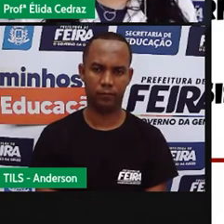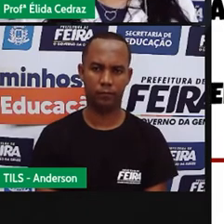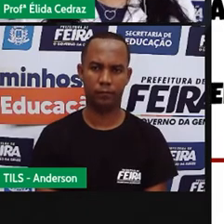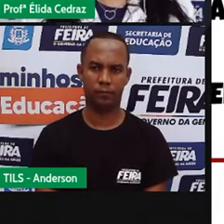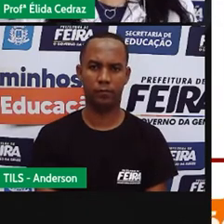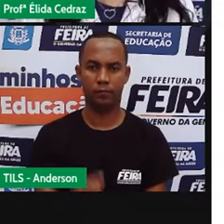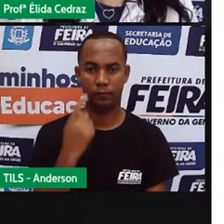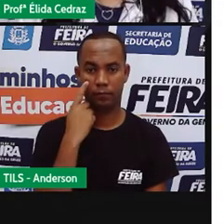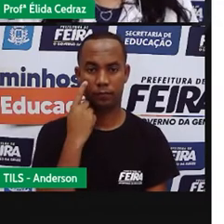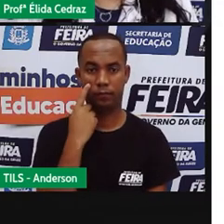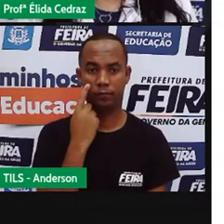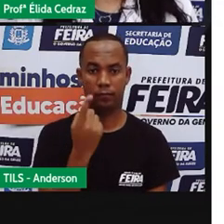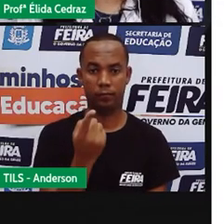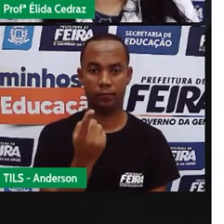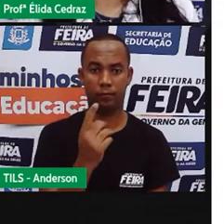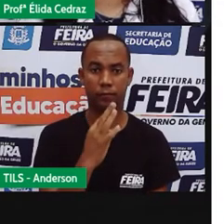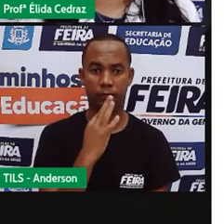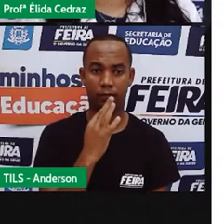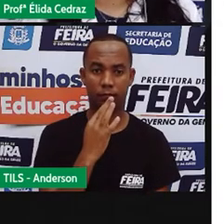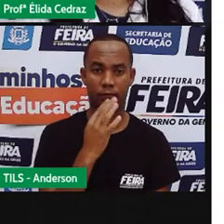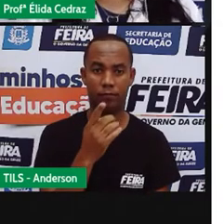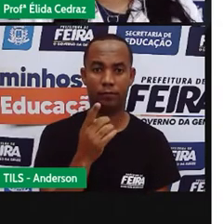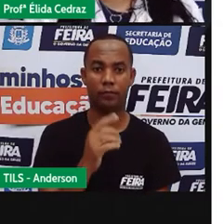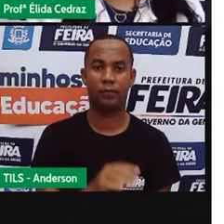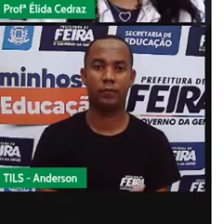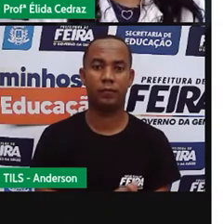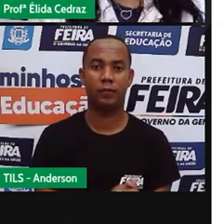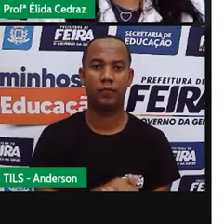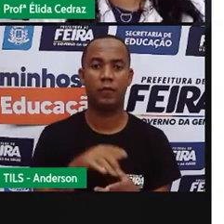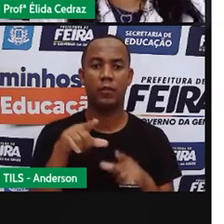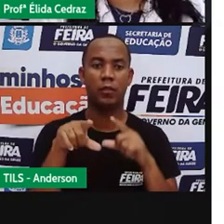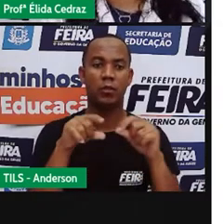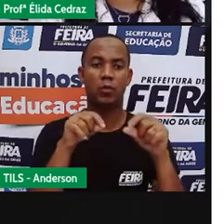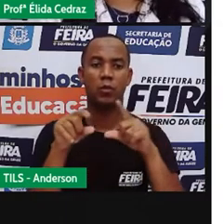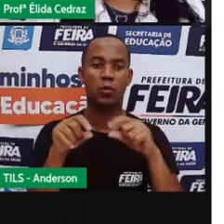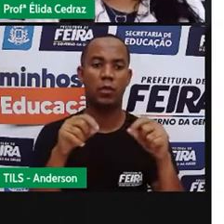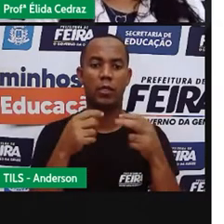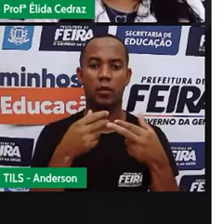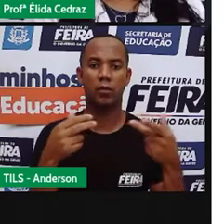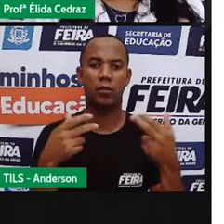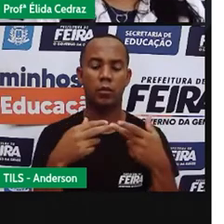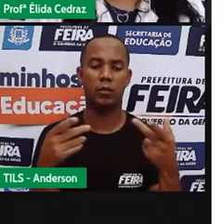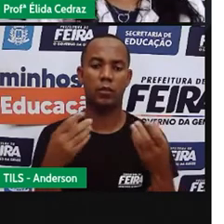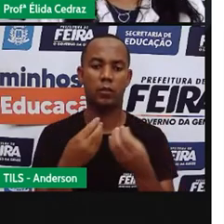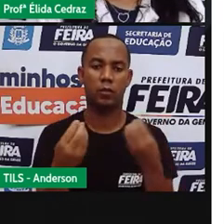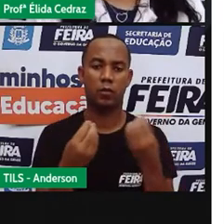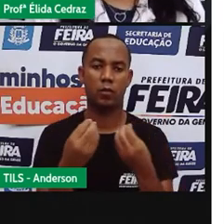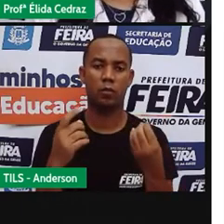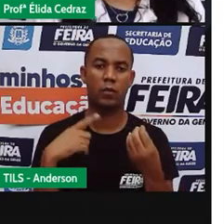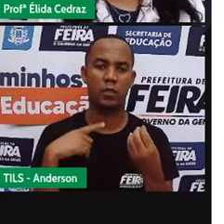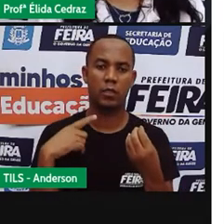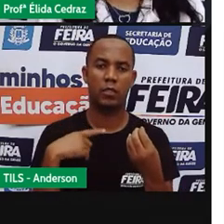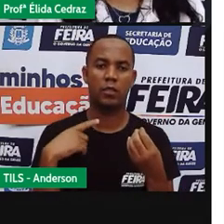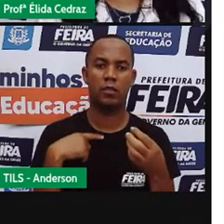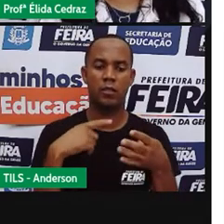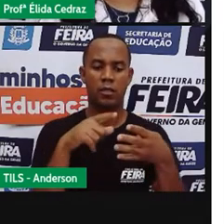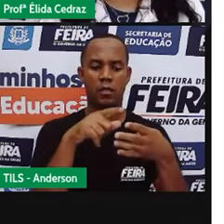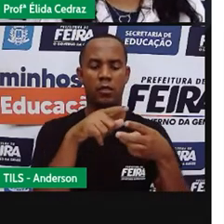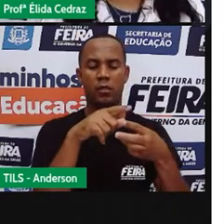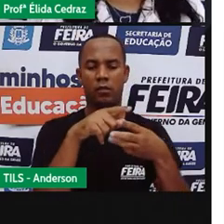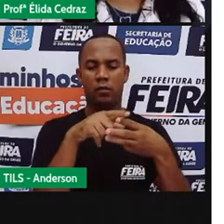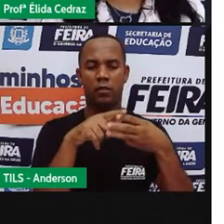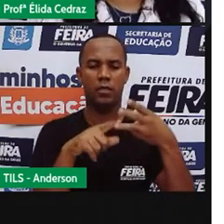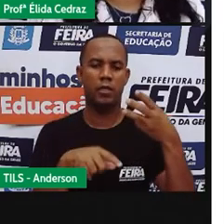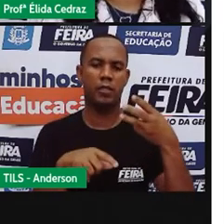Vontagens e desvontagens na escolha dos materiais. Nós temos aqui as três casas dos